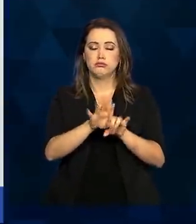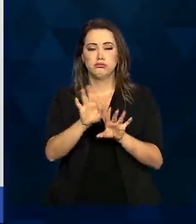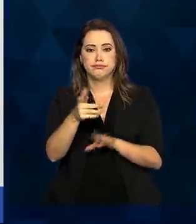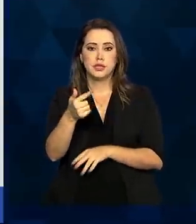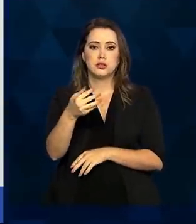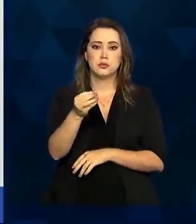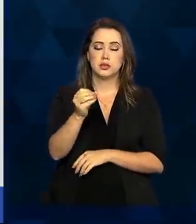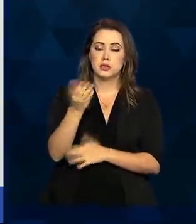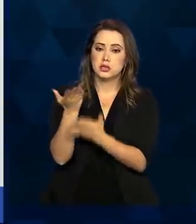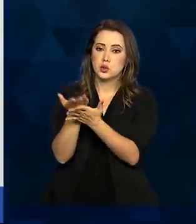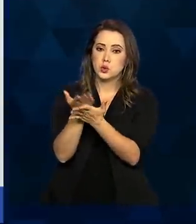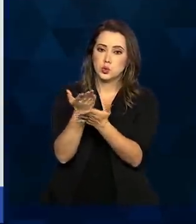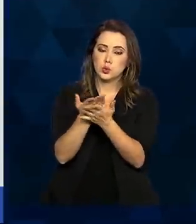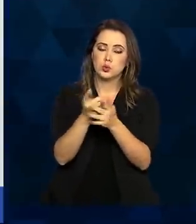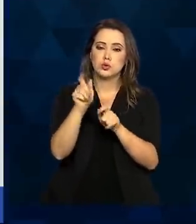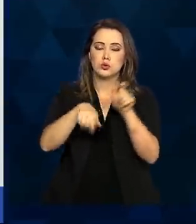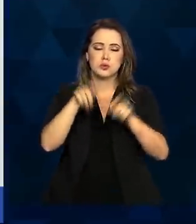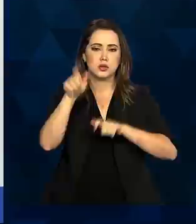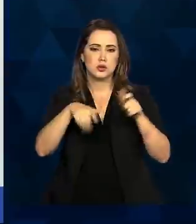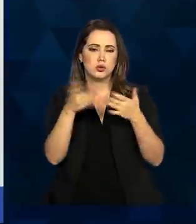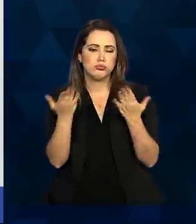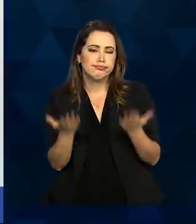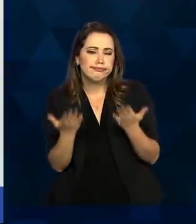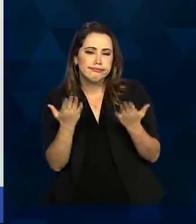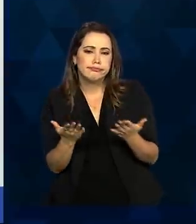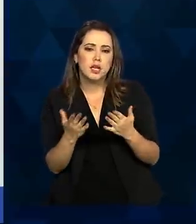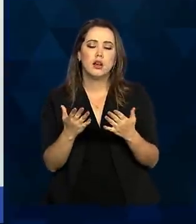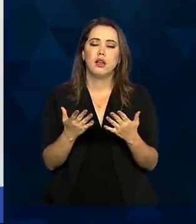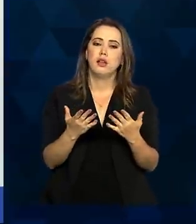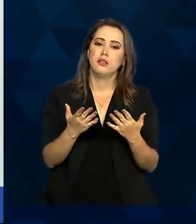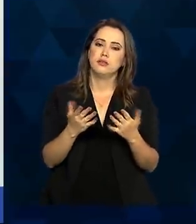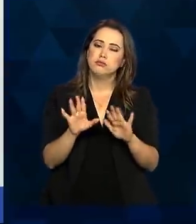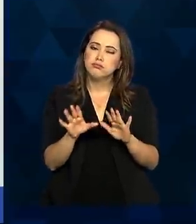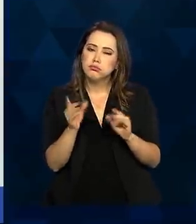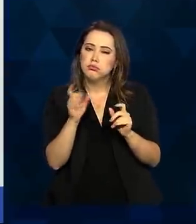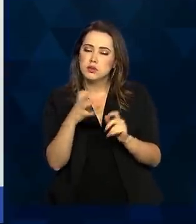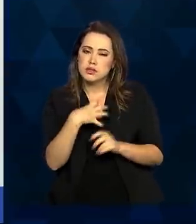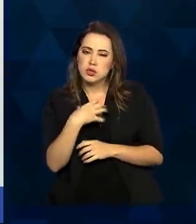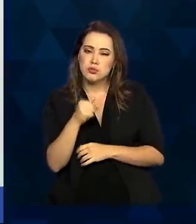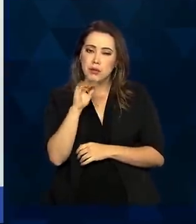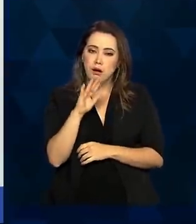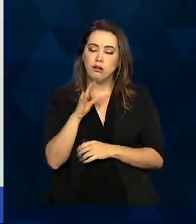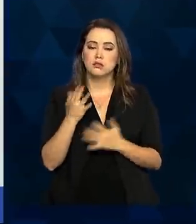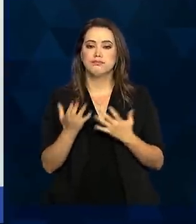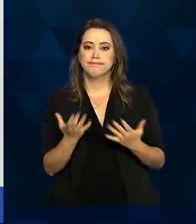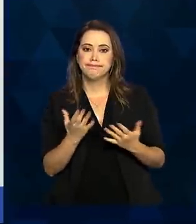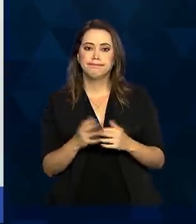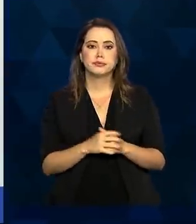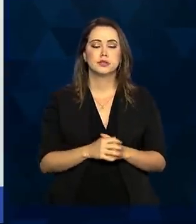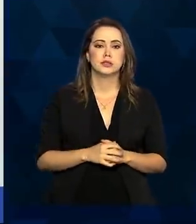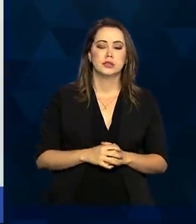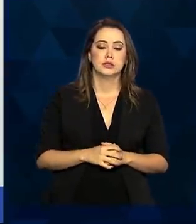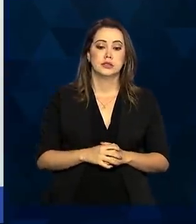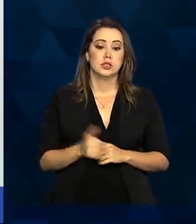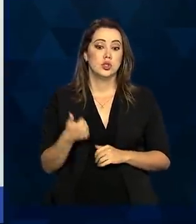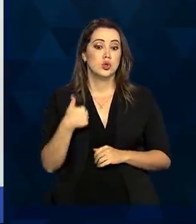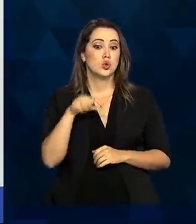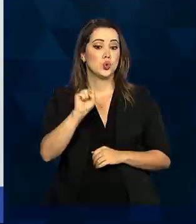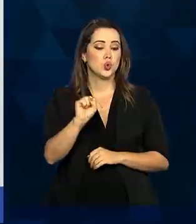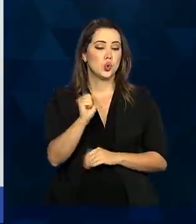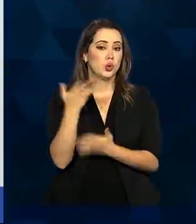estudos de pacientes em situação leve ou moderada. Próximo. 18 estudos